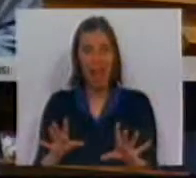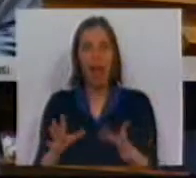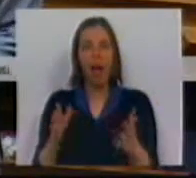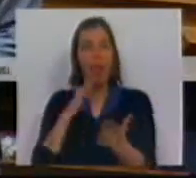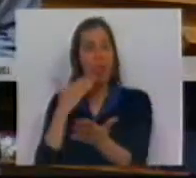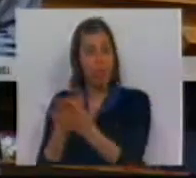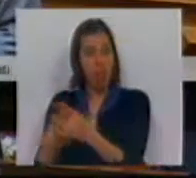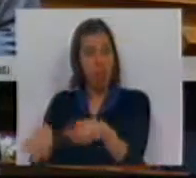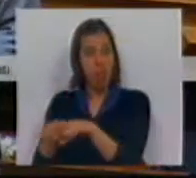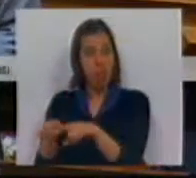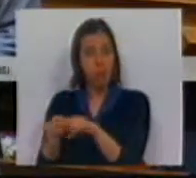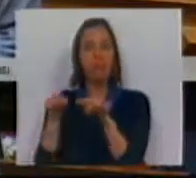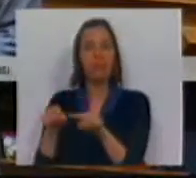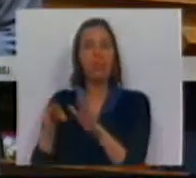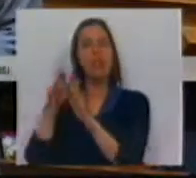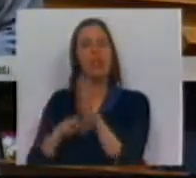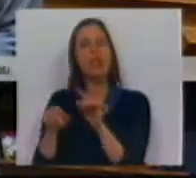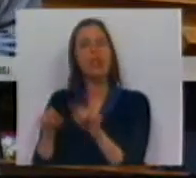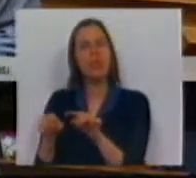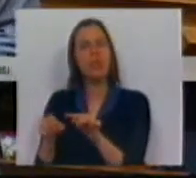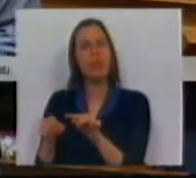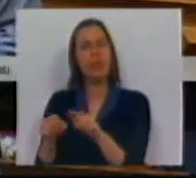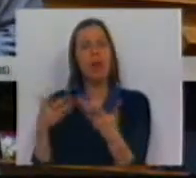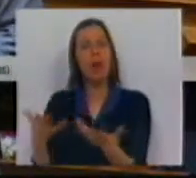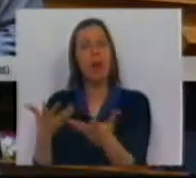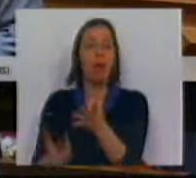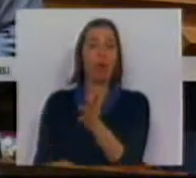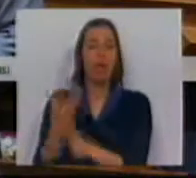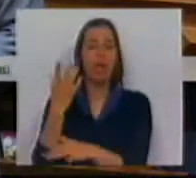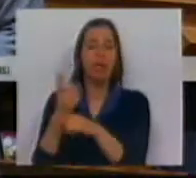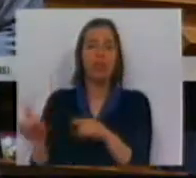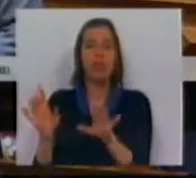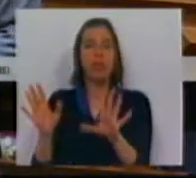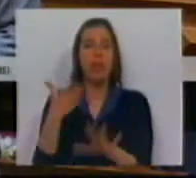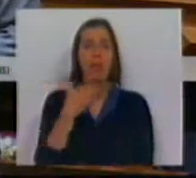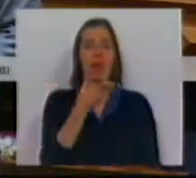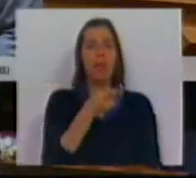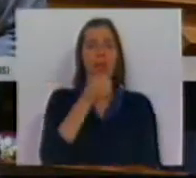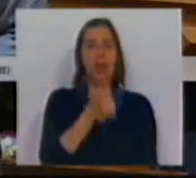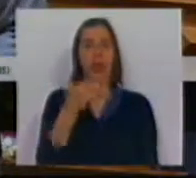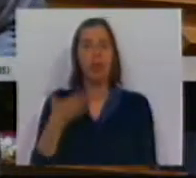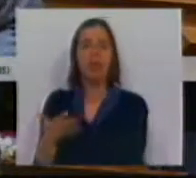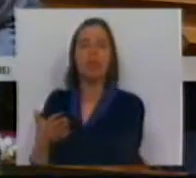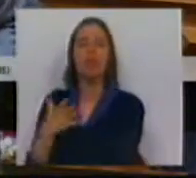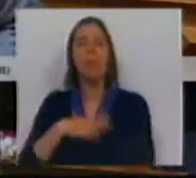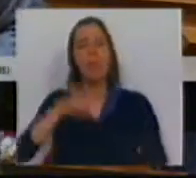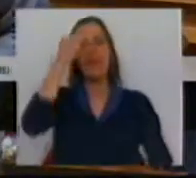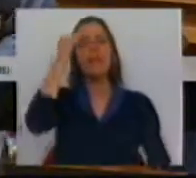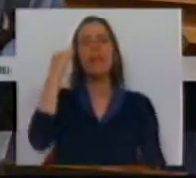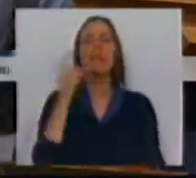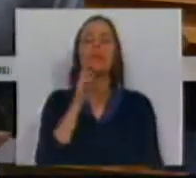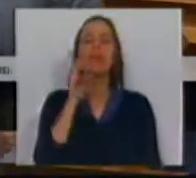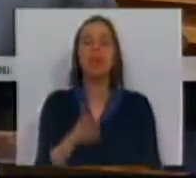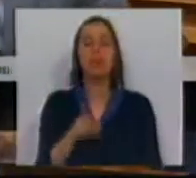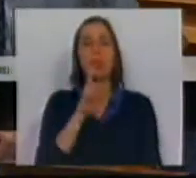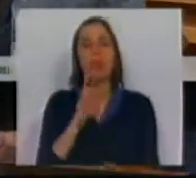será dado também a este regime que agora é criado, exceção de 1951. Portanto, gostava de saber uma